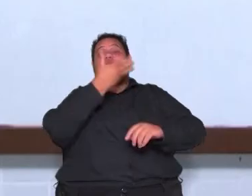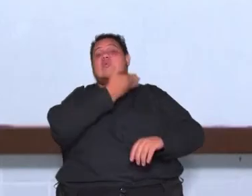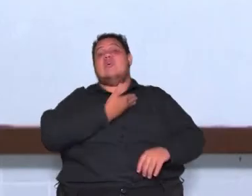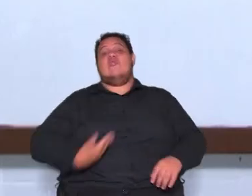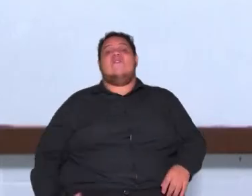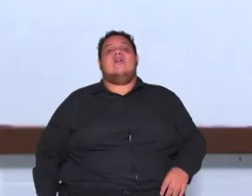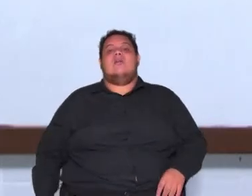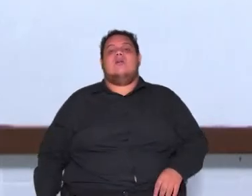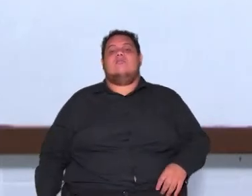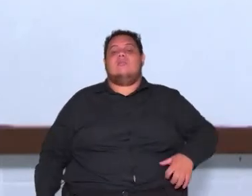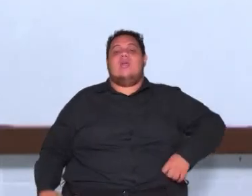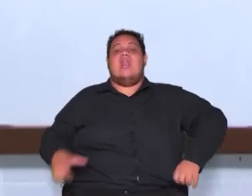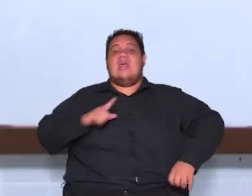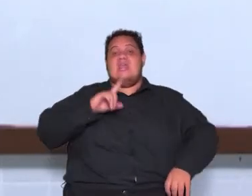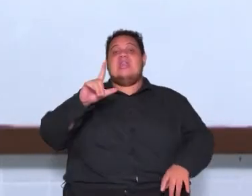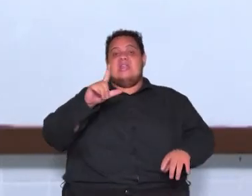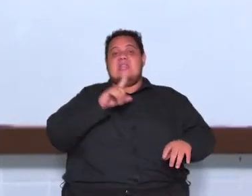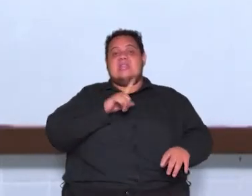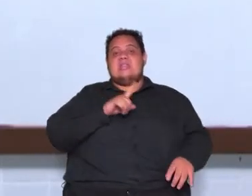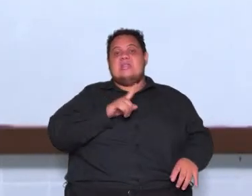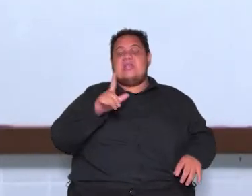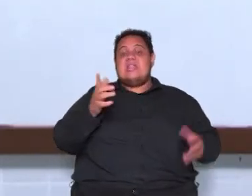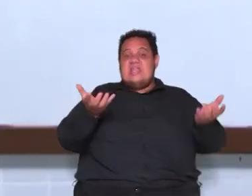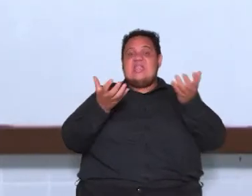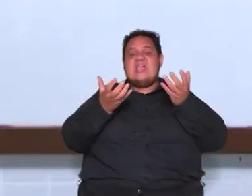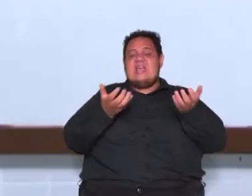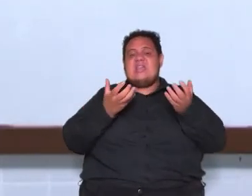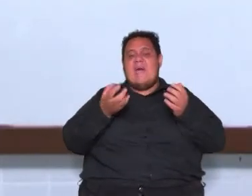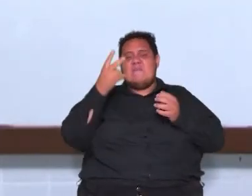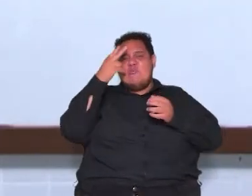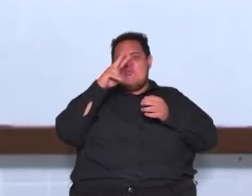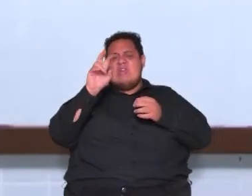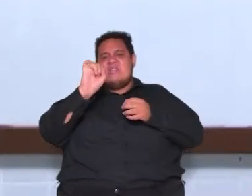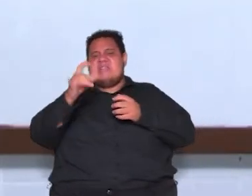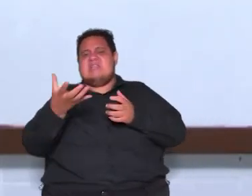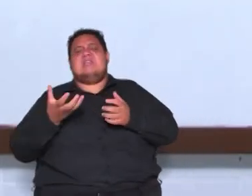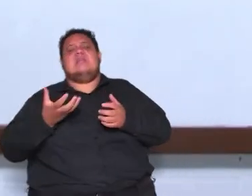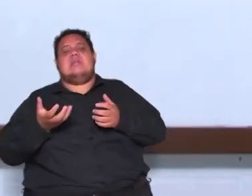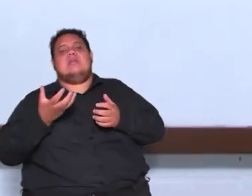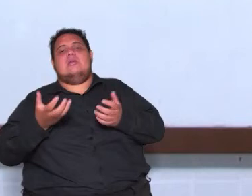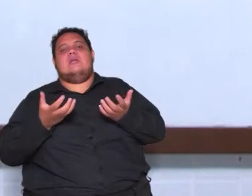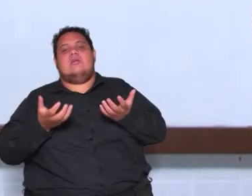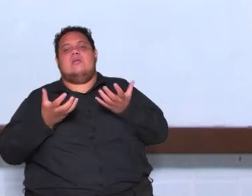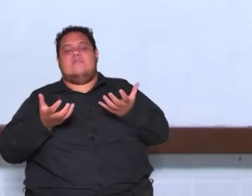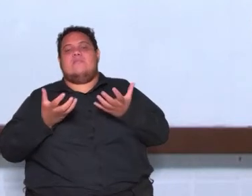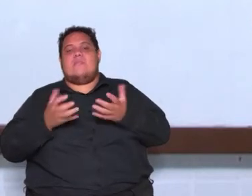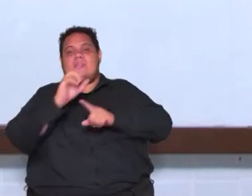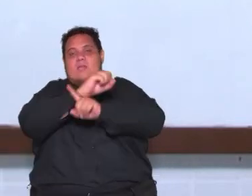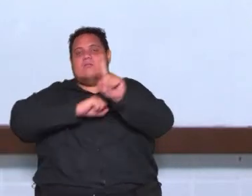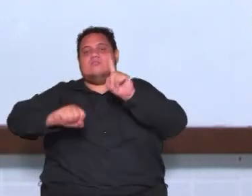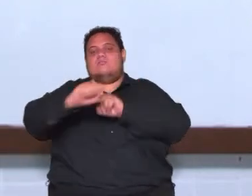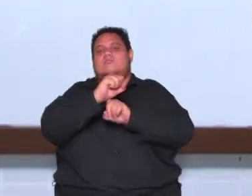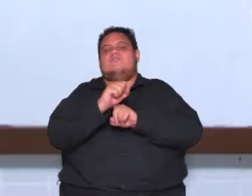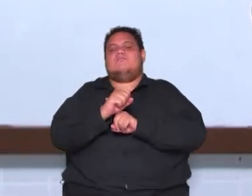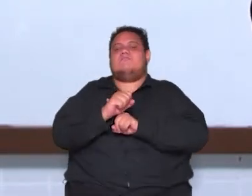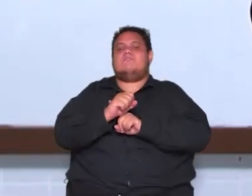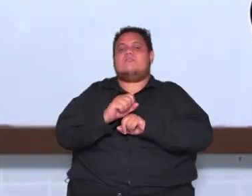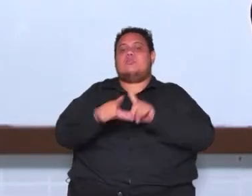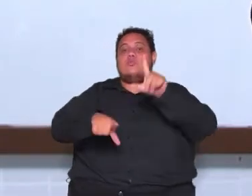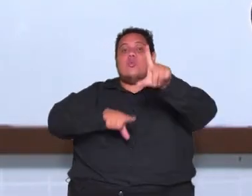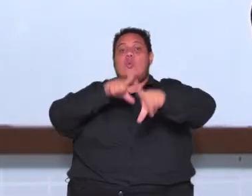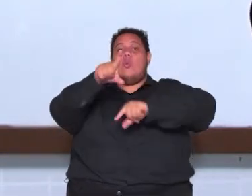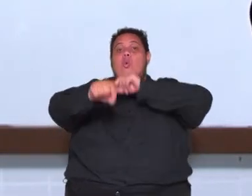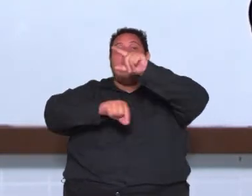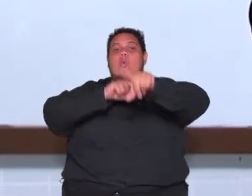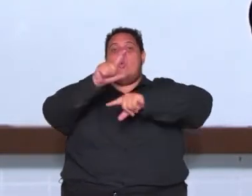esses é que tem que decidir o rumo de suas histórias o rumo de seus de sua sociedade escolhendo